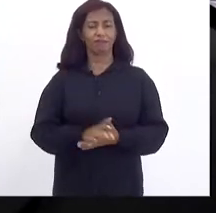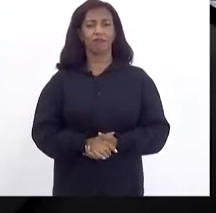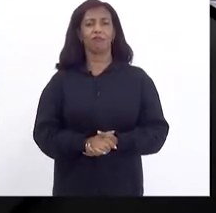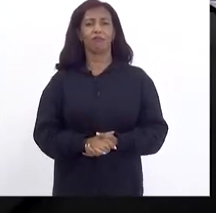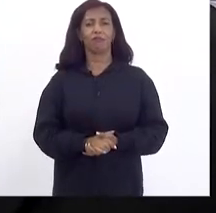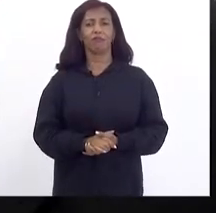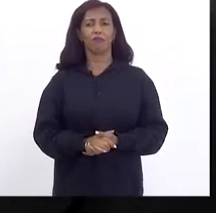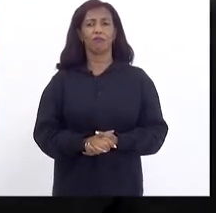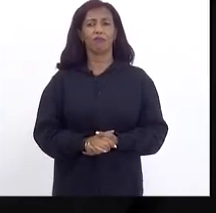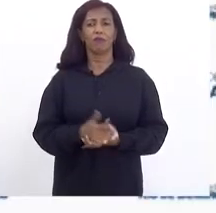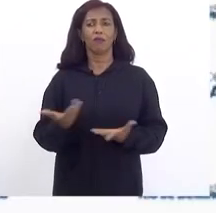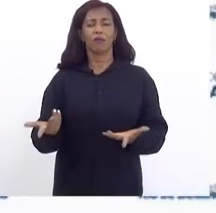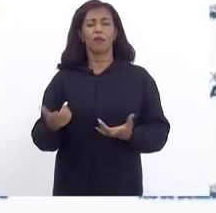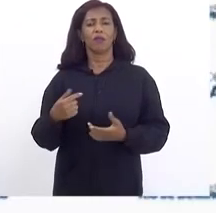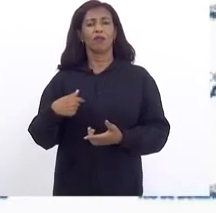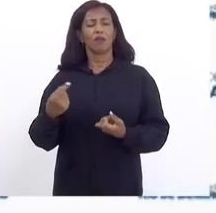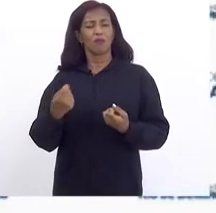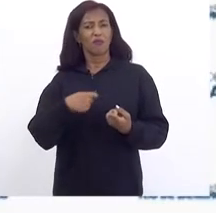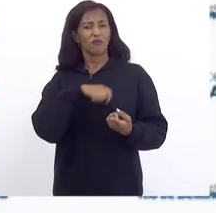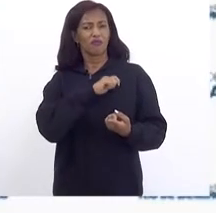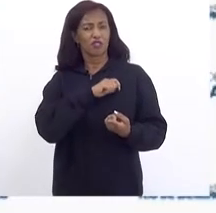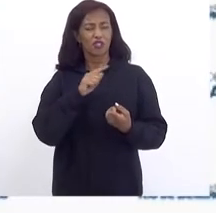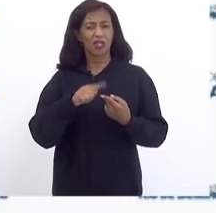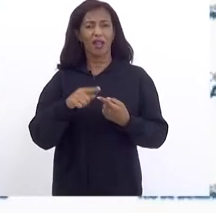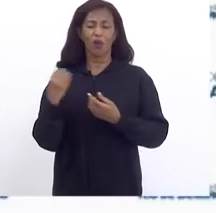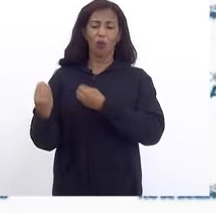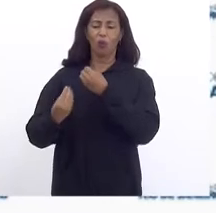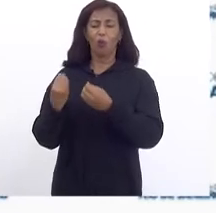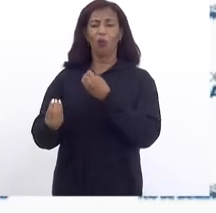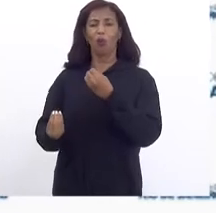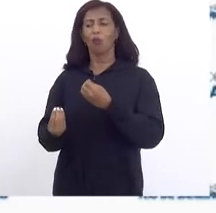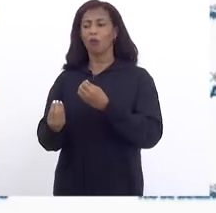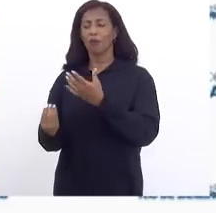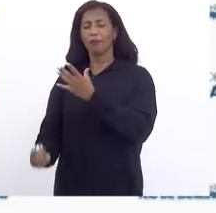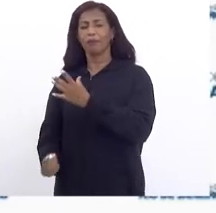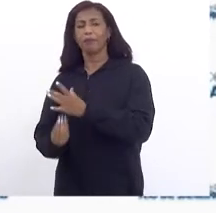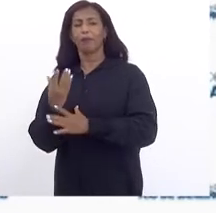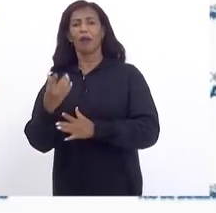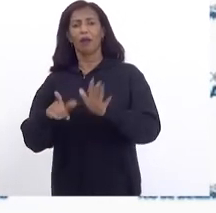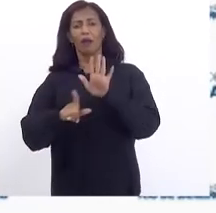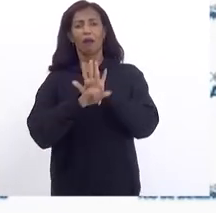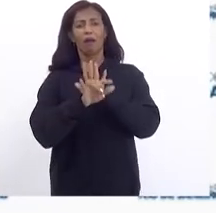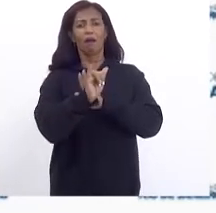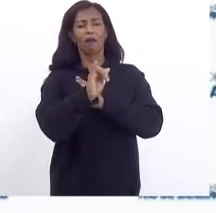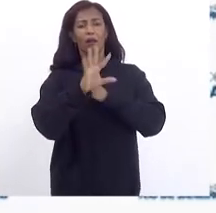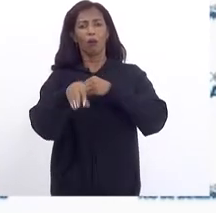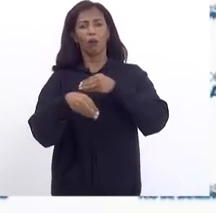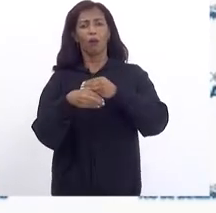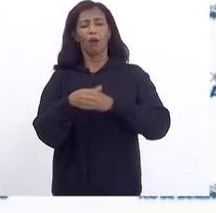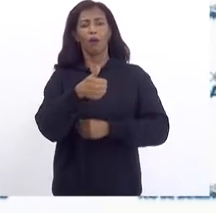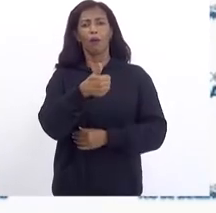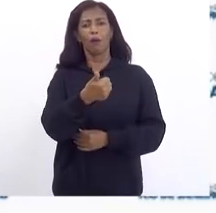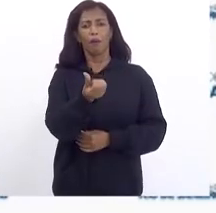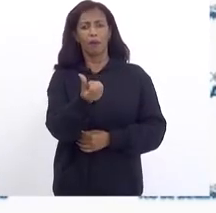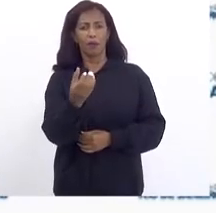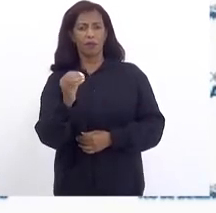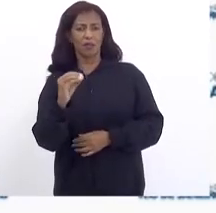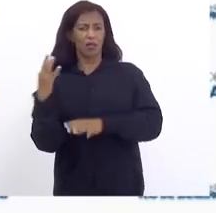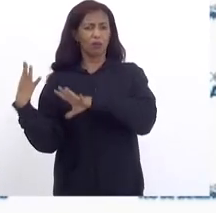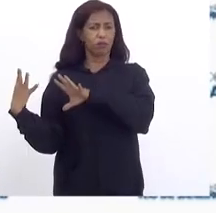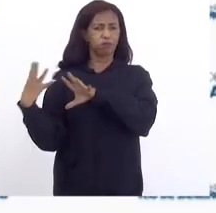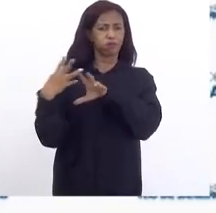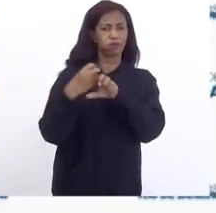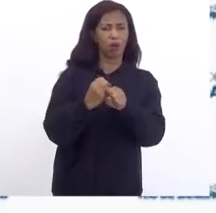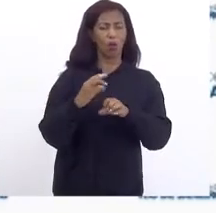incentivos A guerra fiscal O que originou A lei complementar O meia zero Que resgatou Todo o